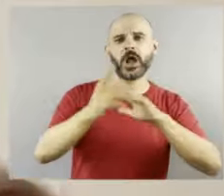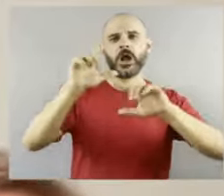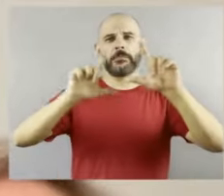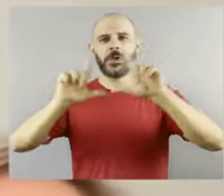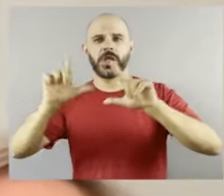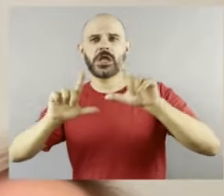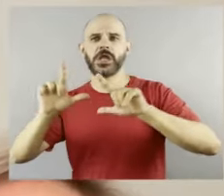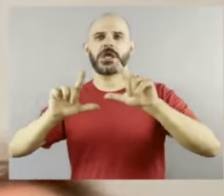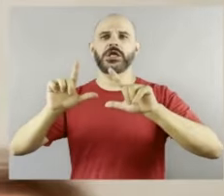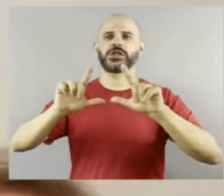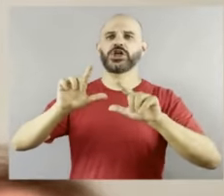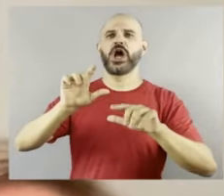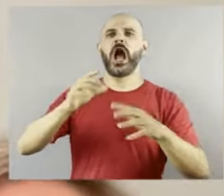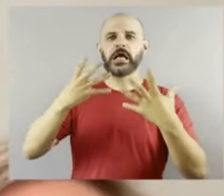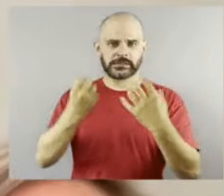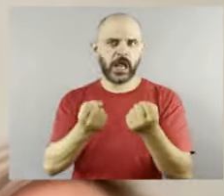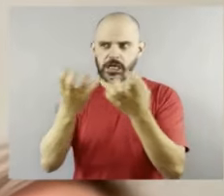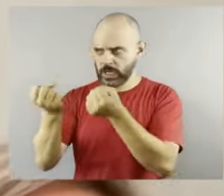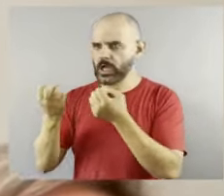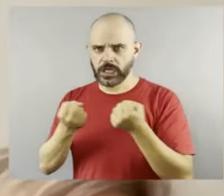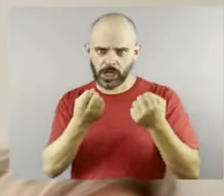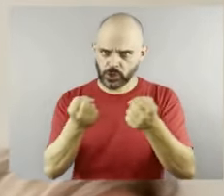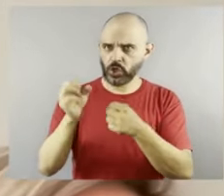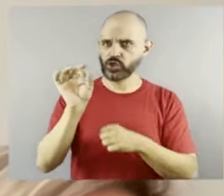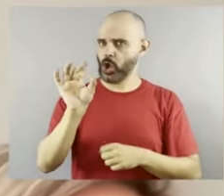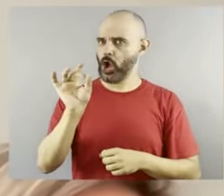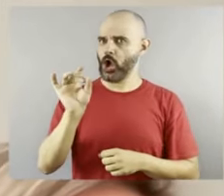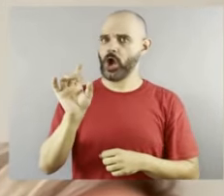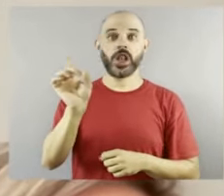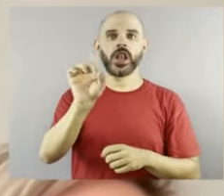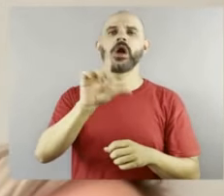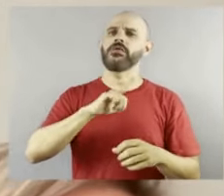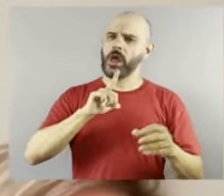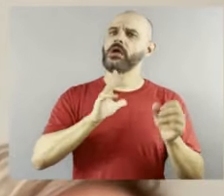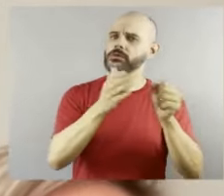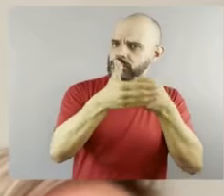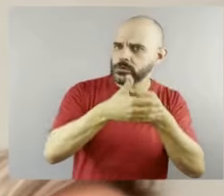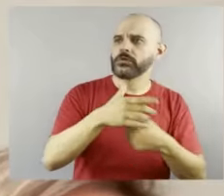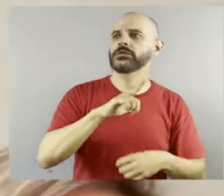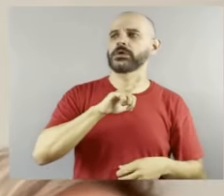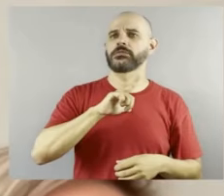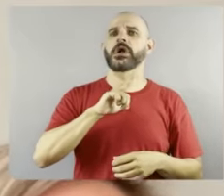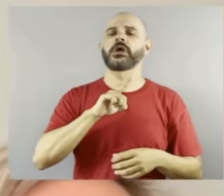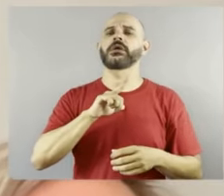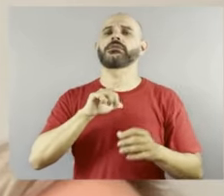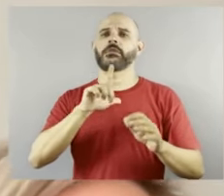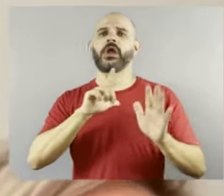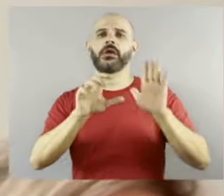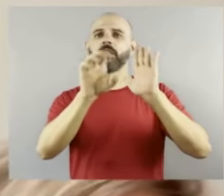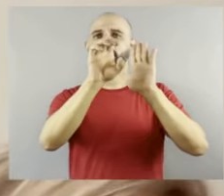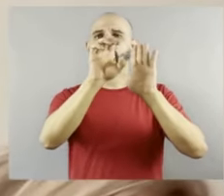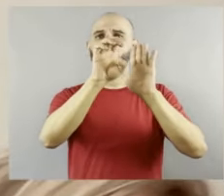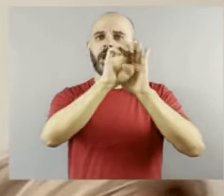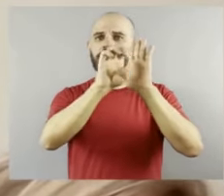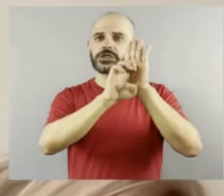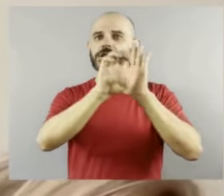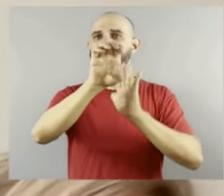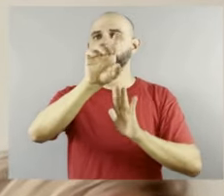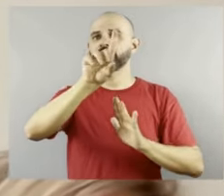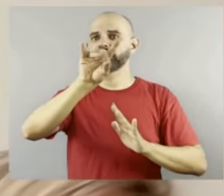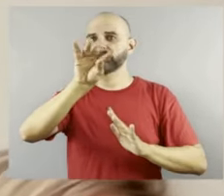Eu acho que isso é uma oportunidade também para os editais, entendeu, de mostrar que eles estão contemplando tudo,